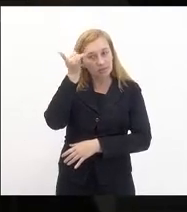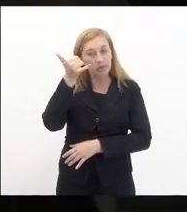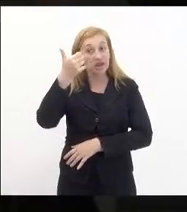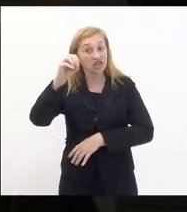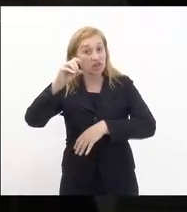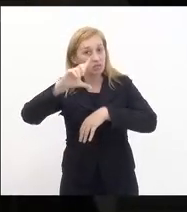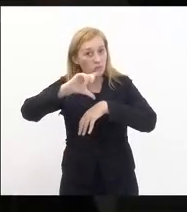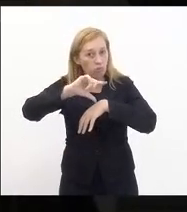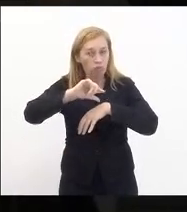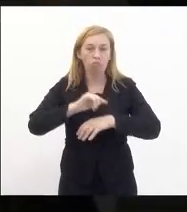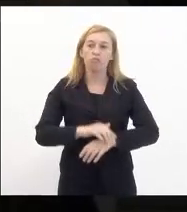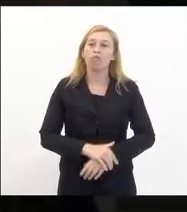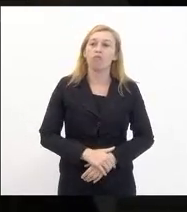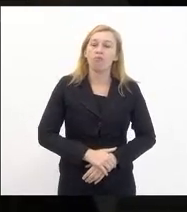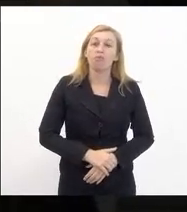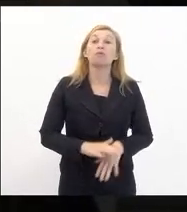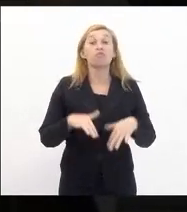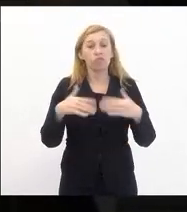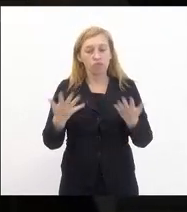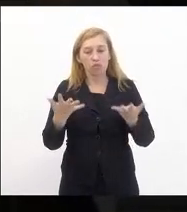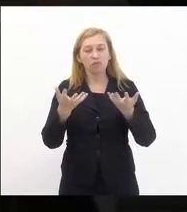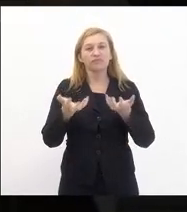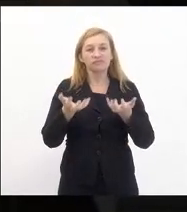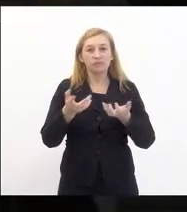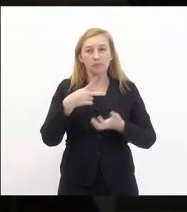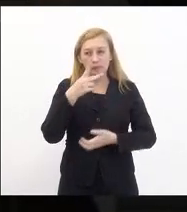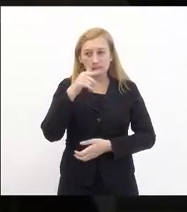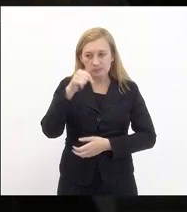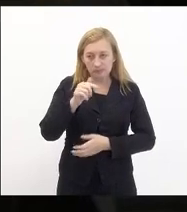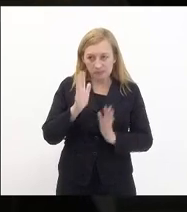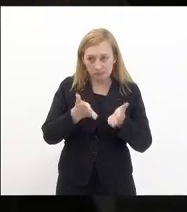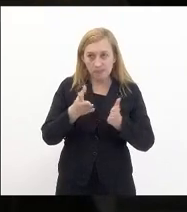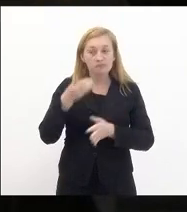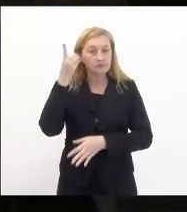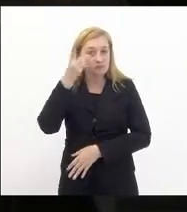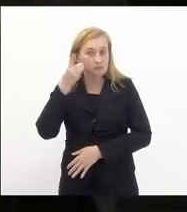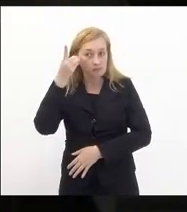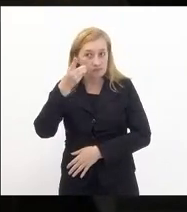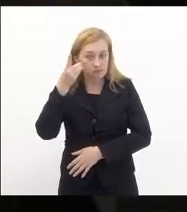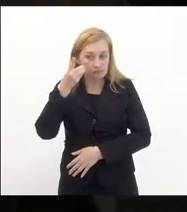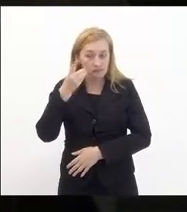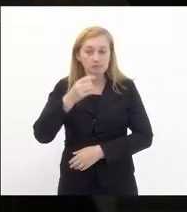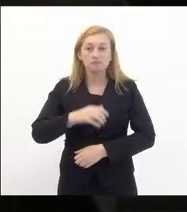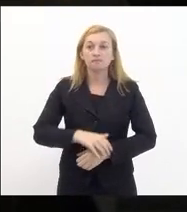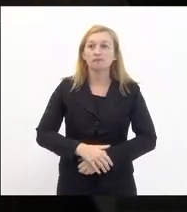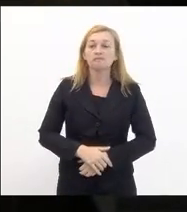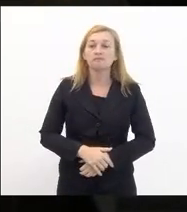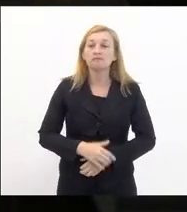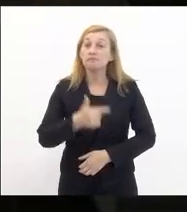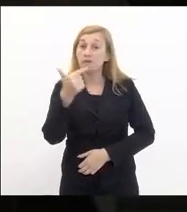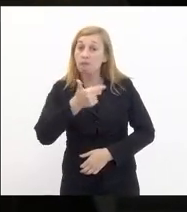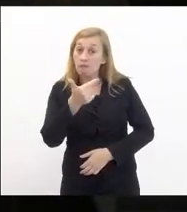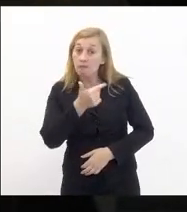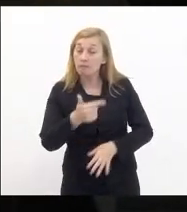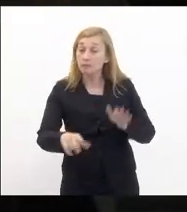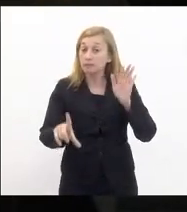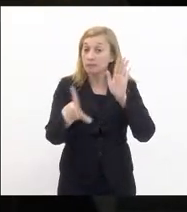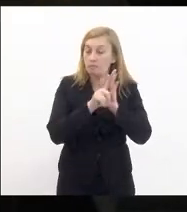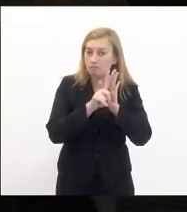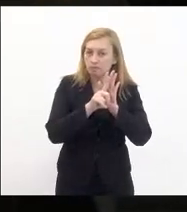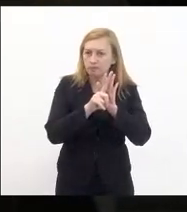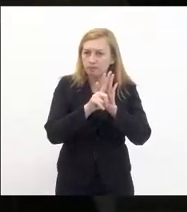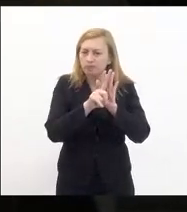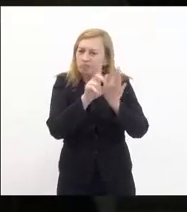horas então queria comentar agora deputado Lucinho uma segunda lei que